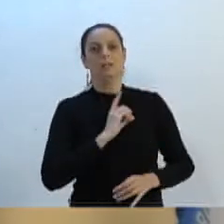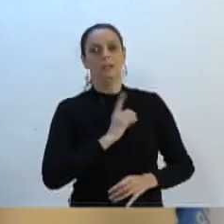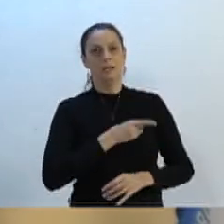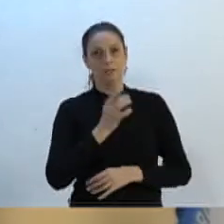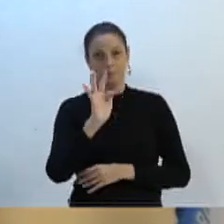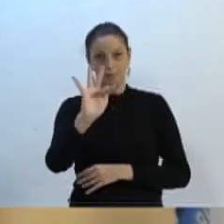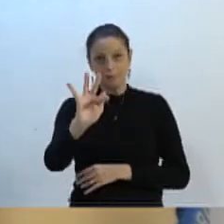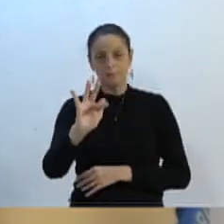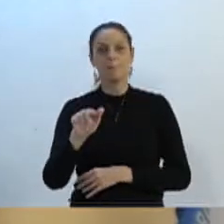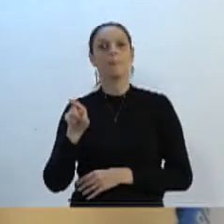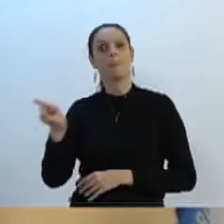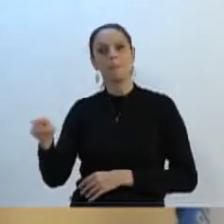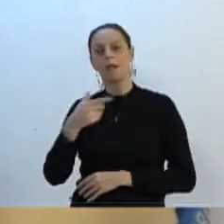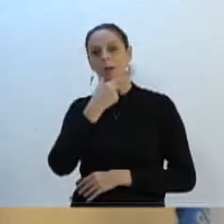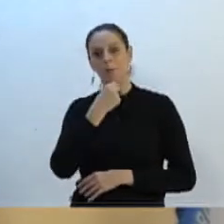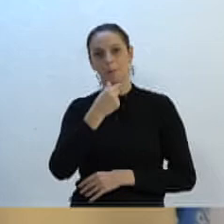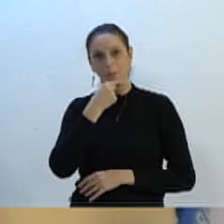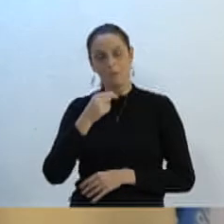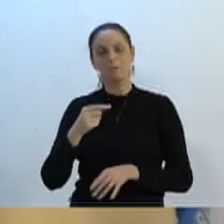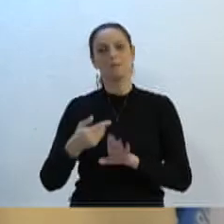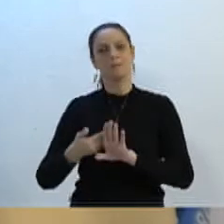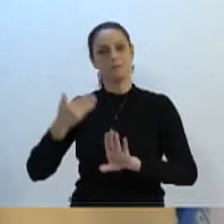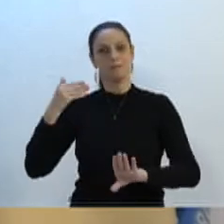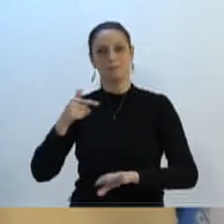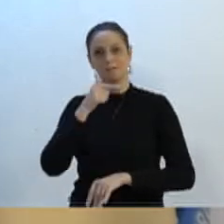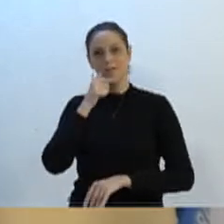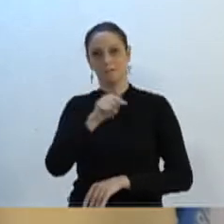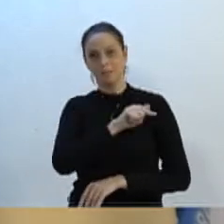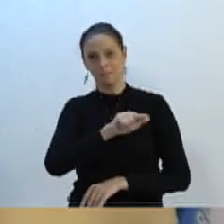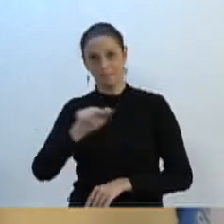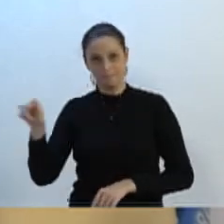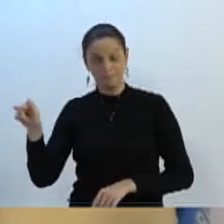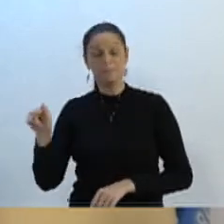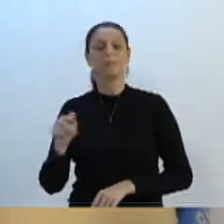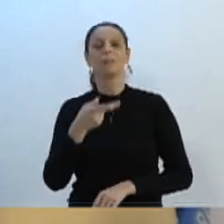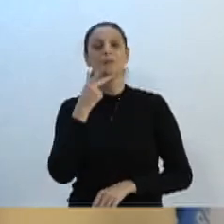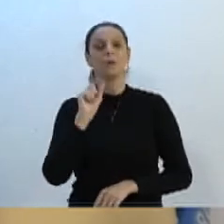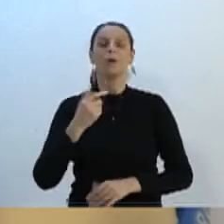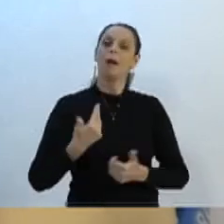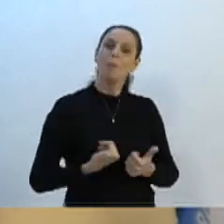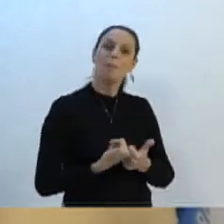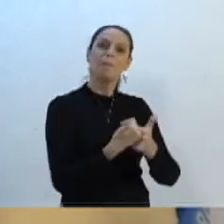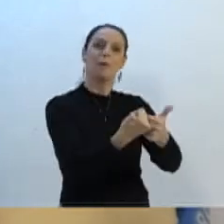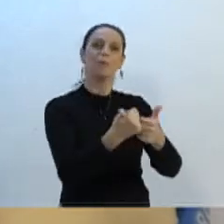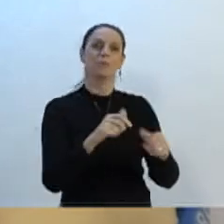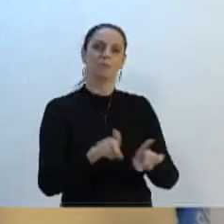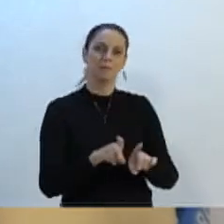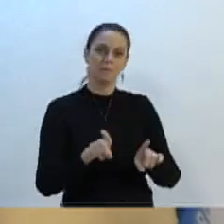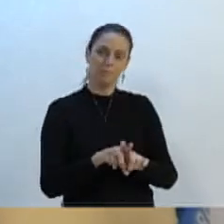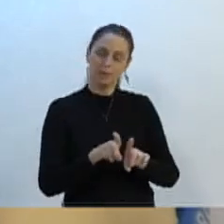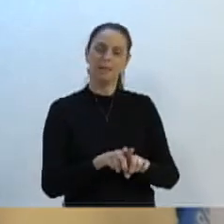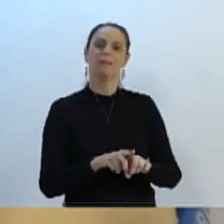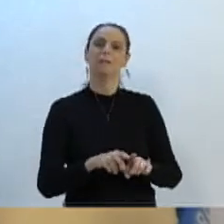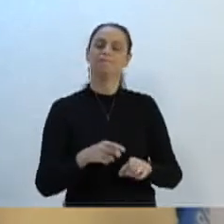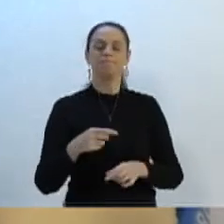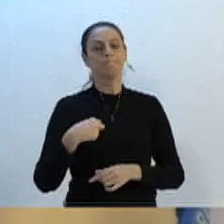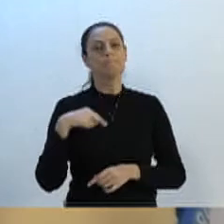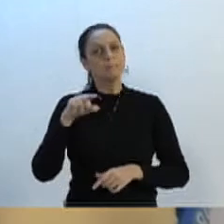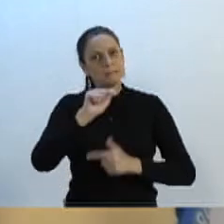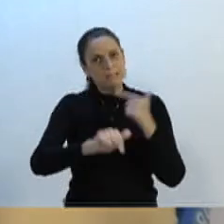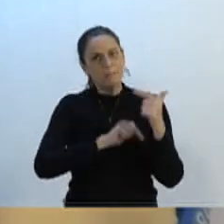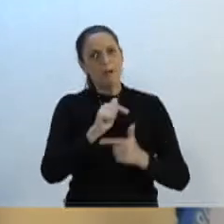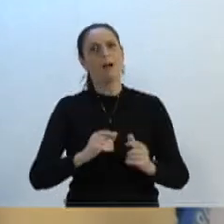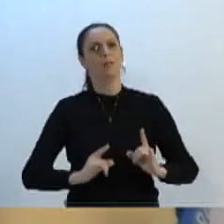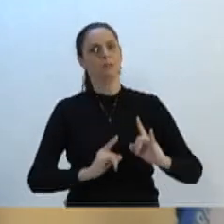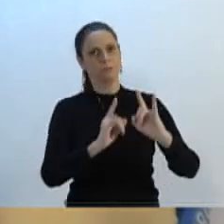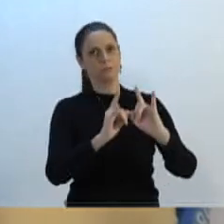Vicente Caro Prezo fez um pronunciamento na semana passada, dando apoio a esta manifestação, a esse trabalho, e